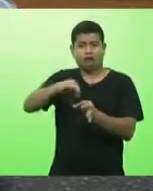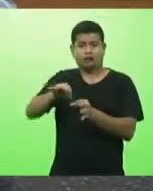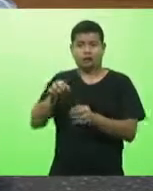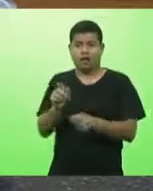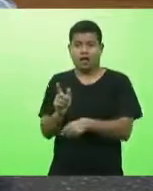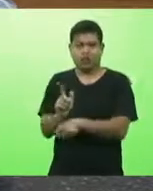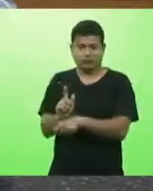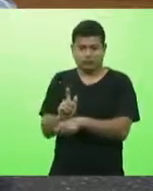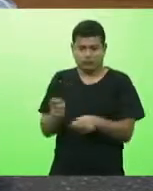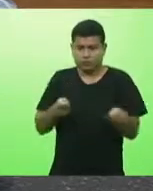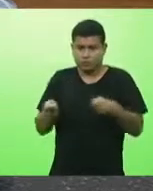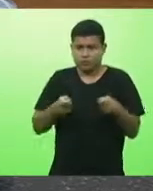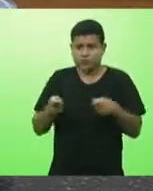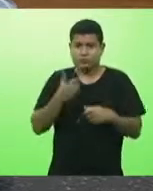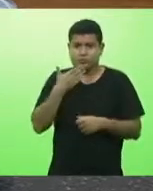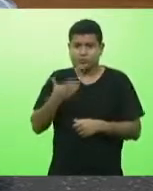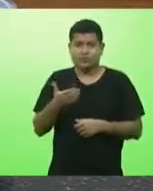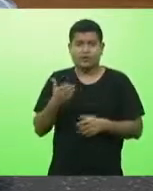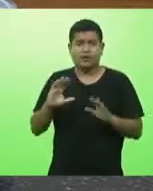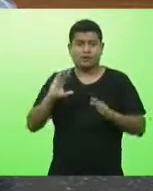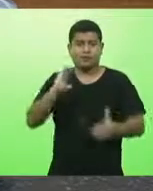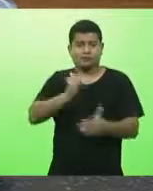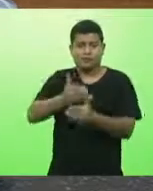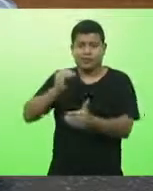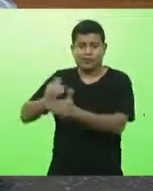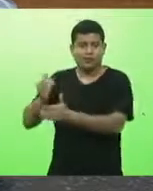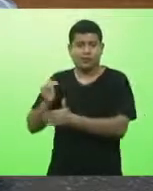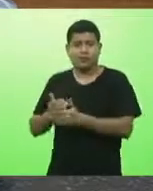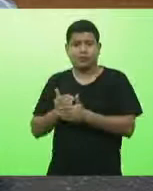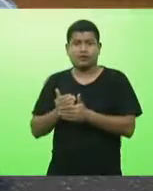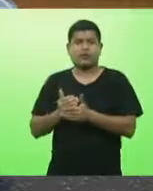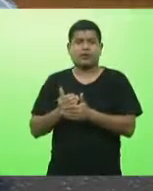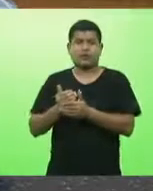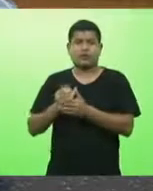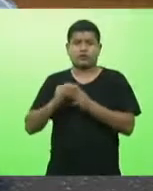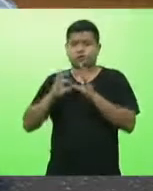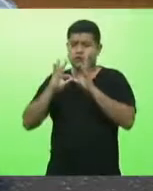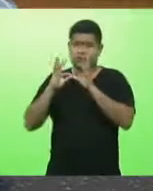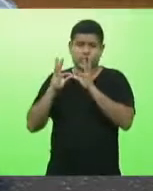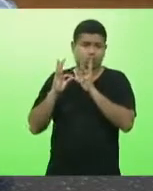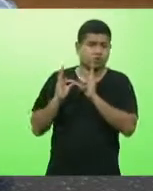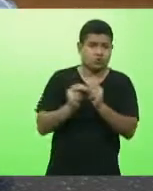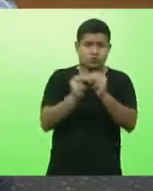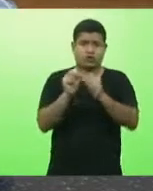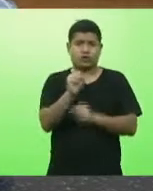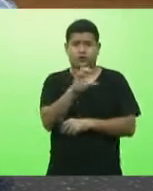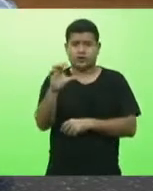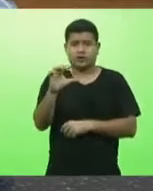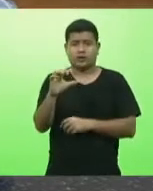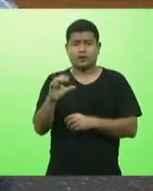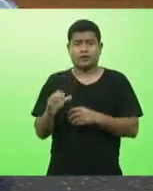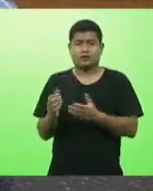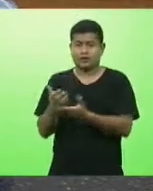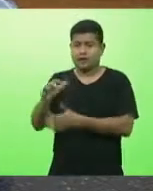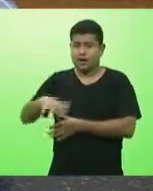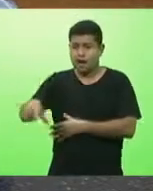pedindo o fechamento o lockdown total o setor produtivo